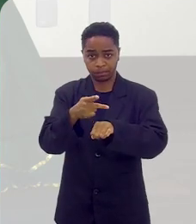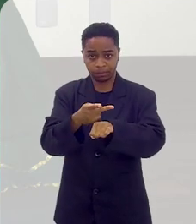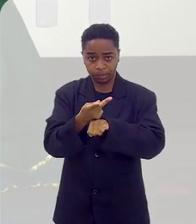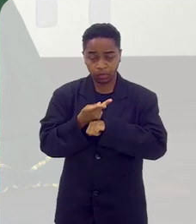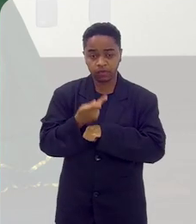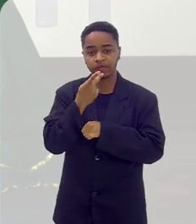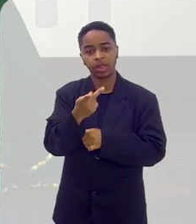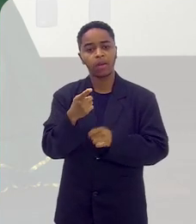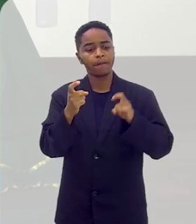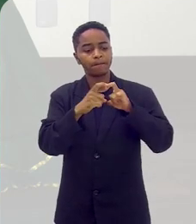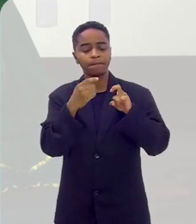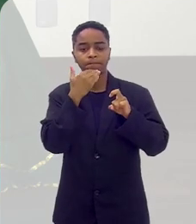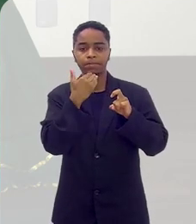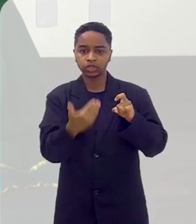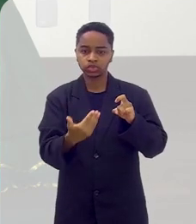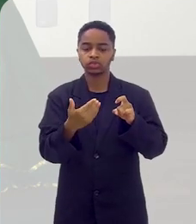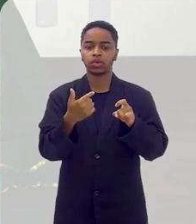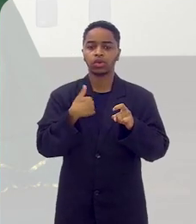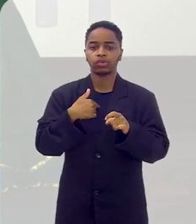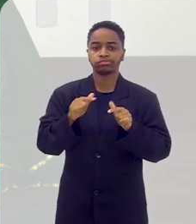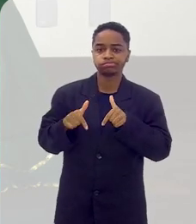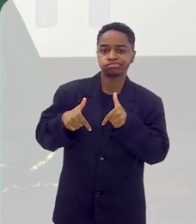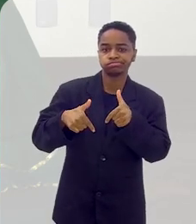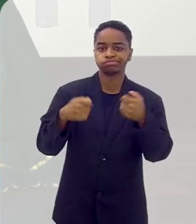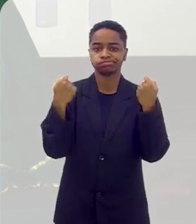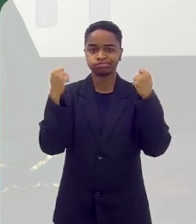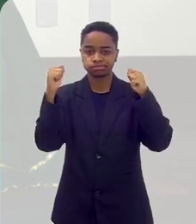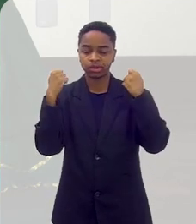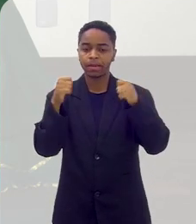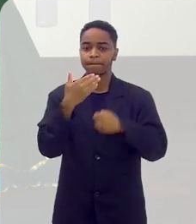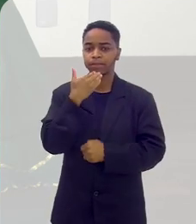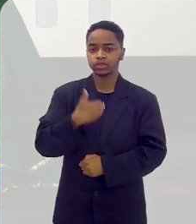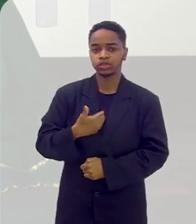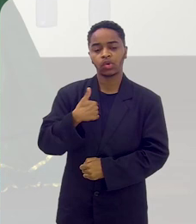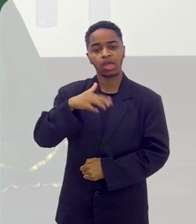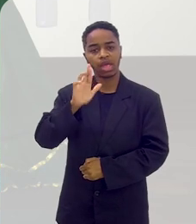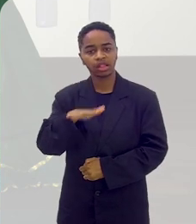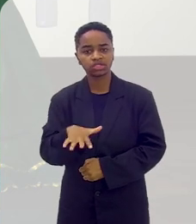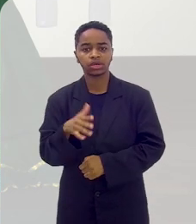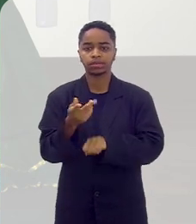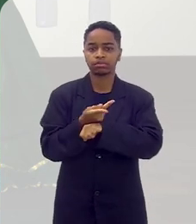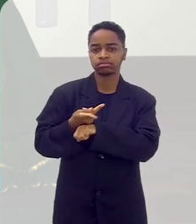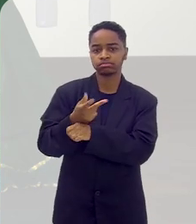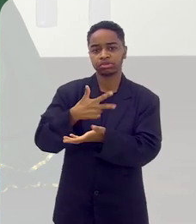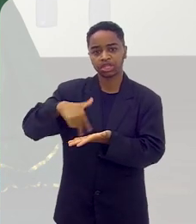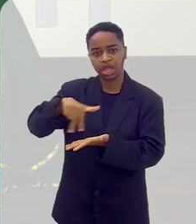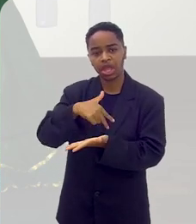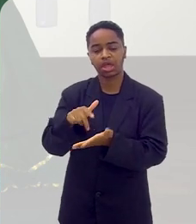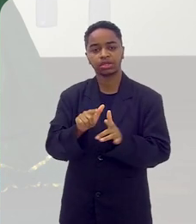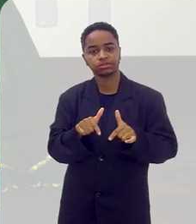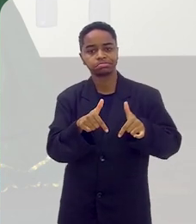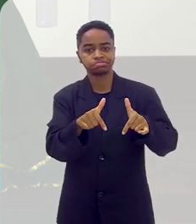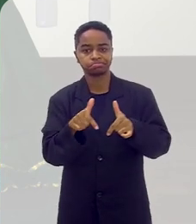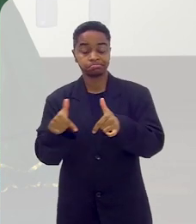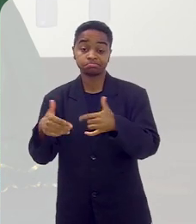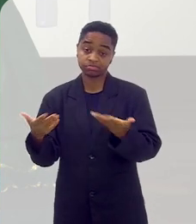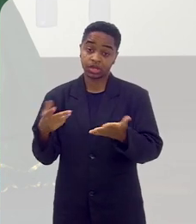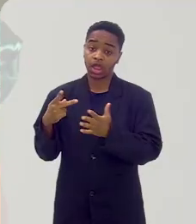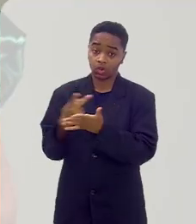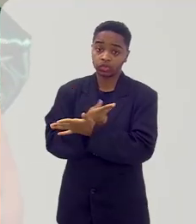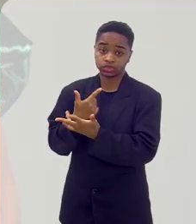médico mandou eu fazer uma atividade física, mandou eu relaxar, procurar uma dança, procurar uma atividade.